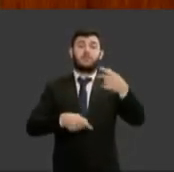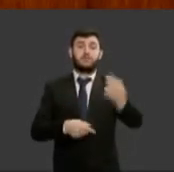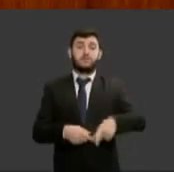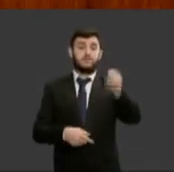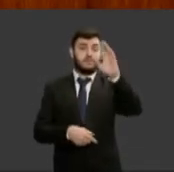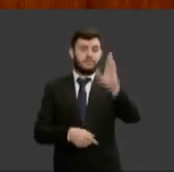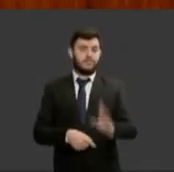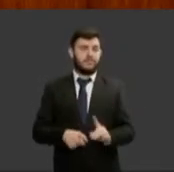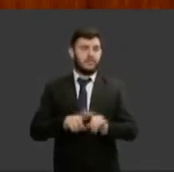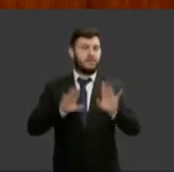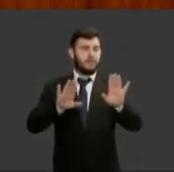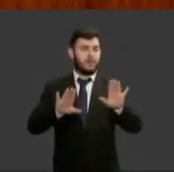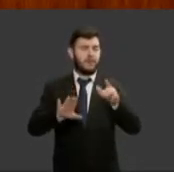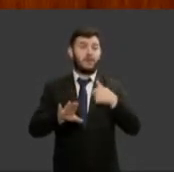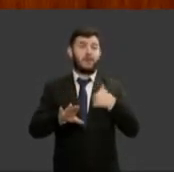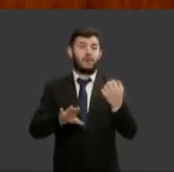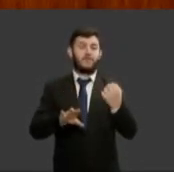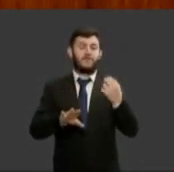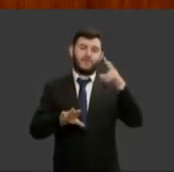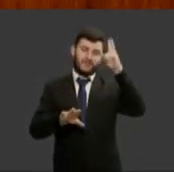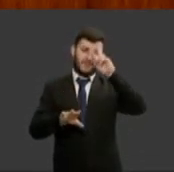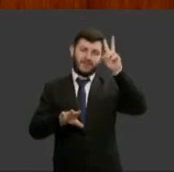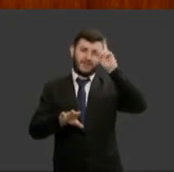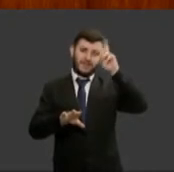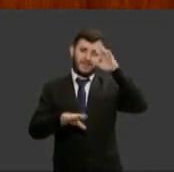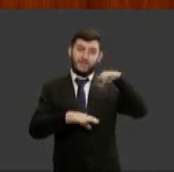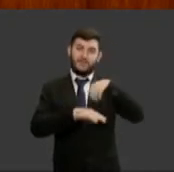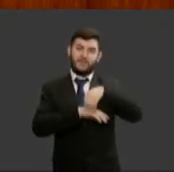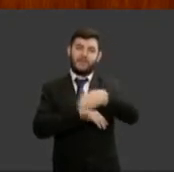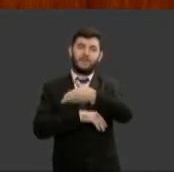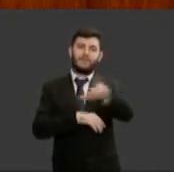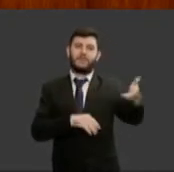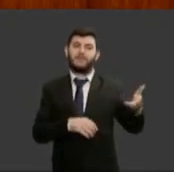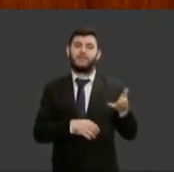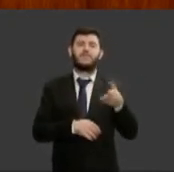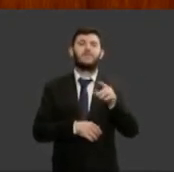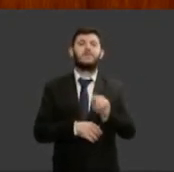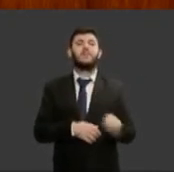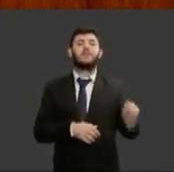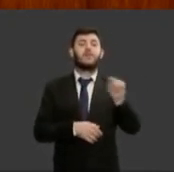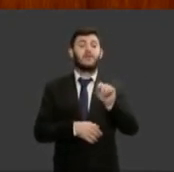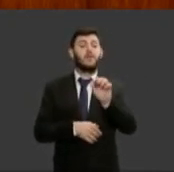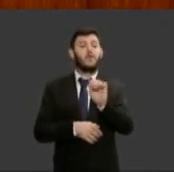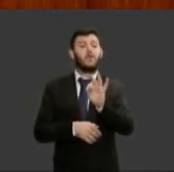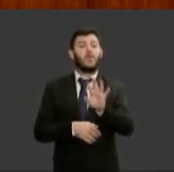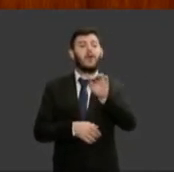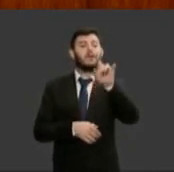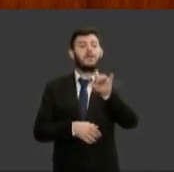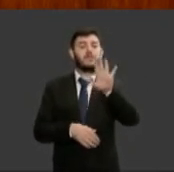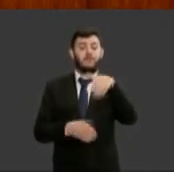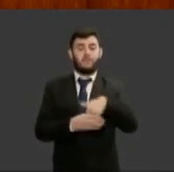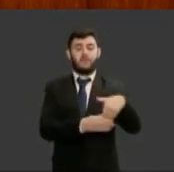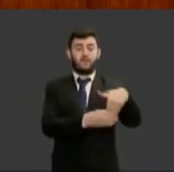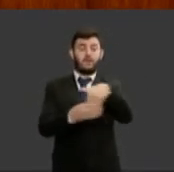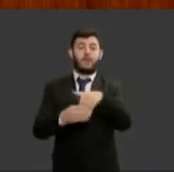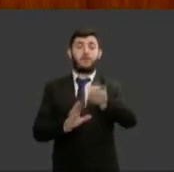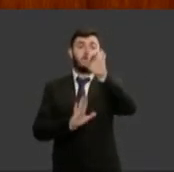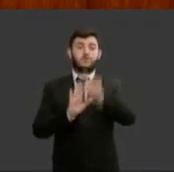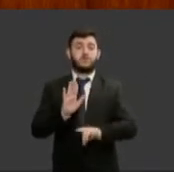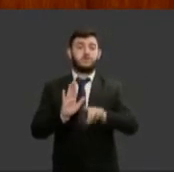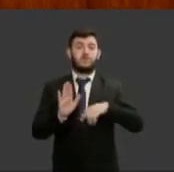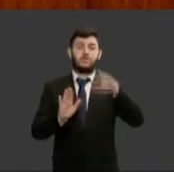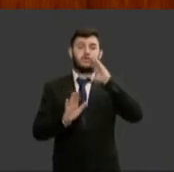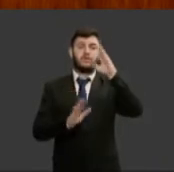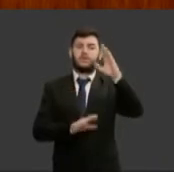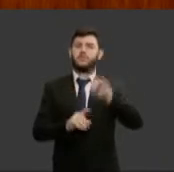lembrar eu gosto sempre de lembrar que o simples ato de votar é um direito fundamental que só foi conquistado por